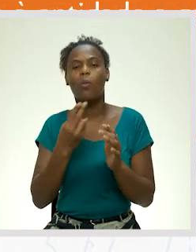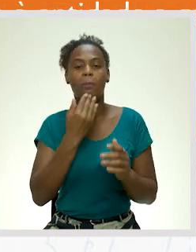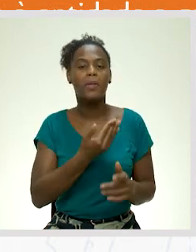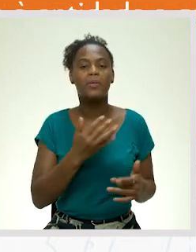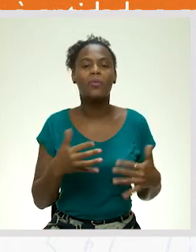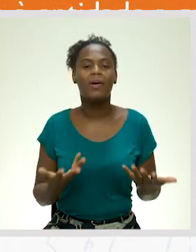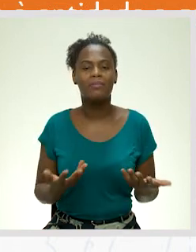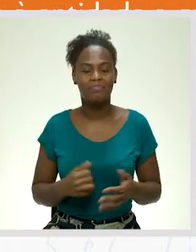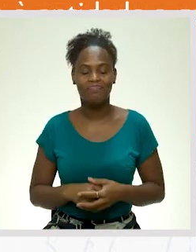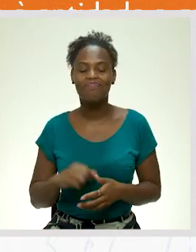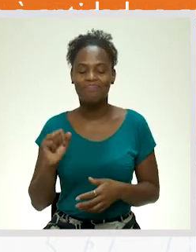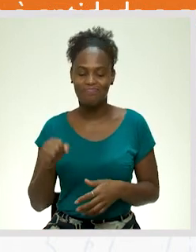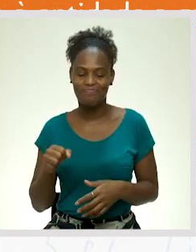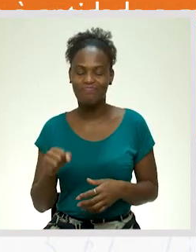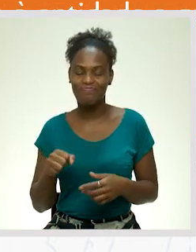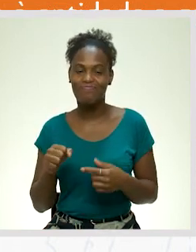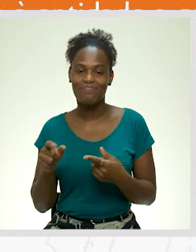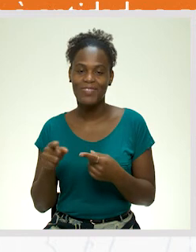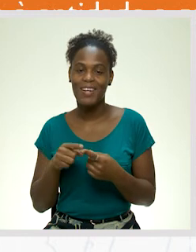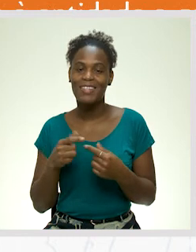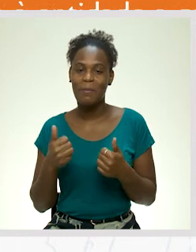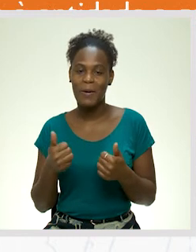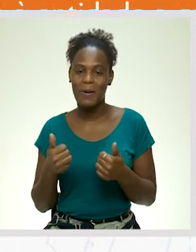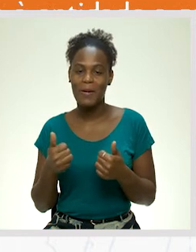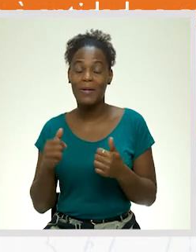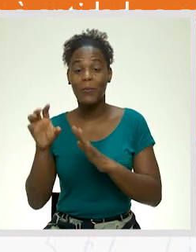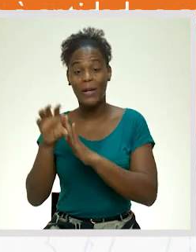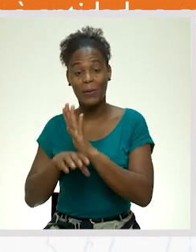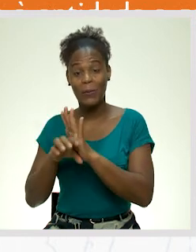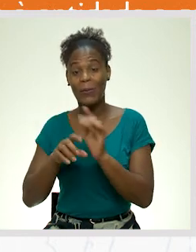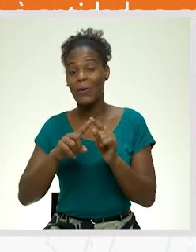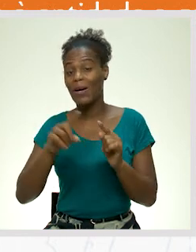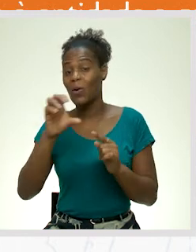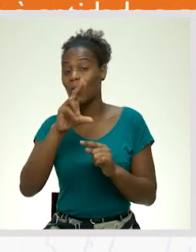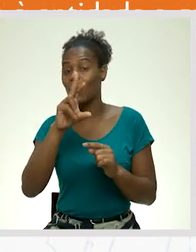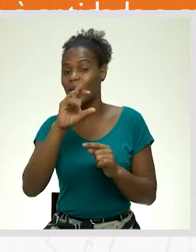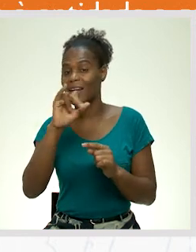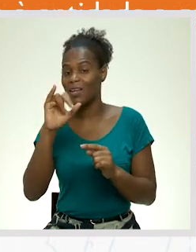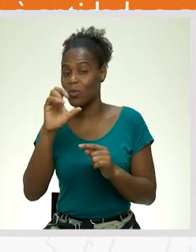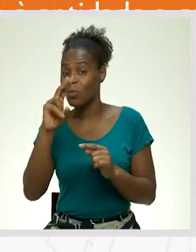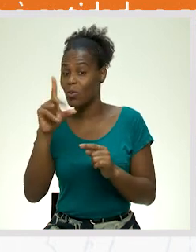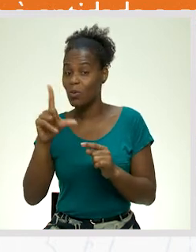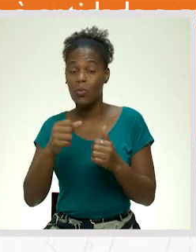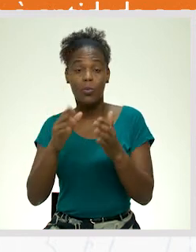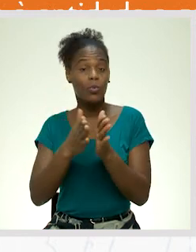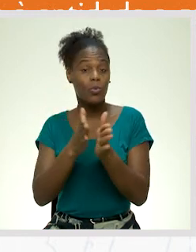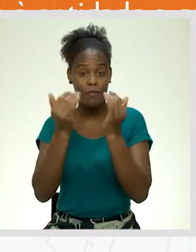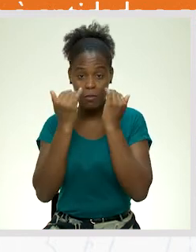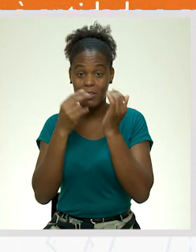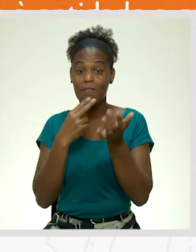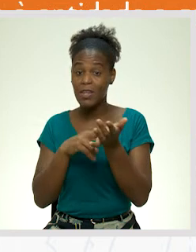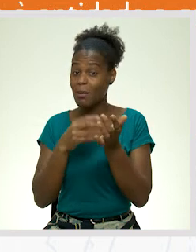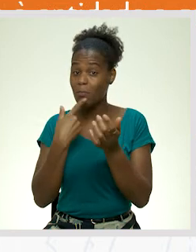requerimento? Certo. Muito bem. Do currículum vitae. Toda a informação deve ser verídica. Nós não podemos inventar nada.